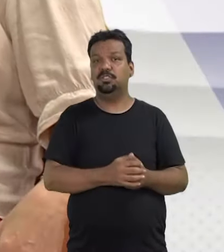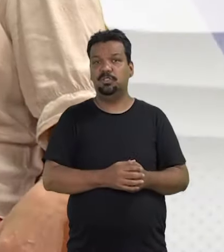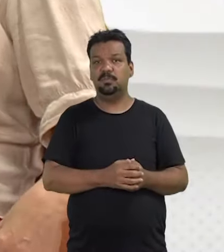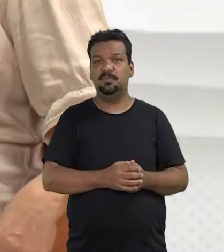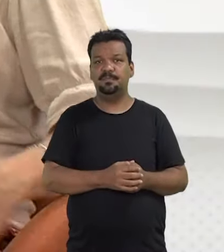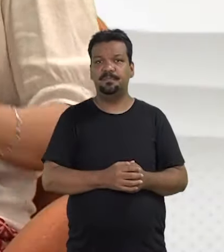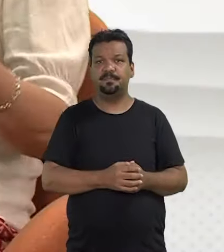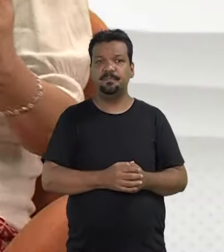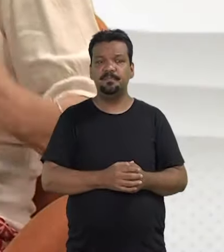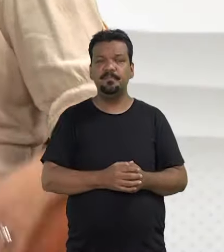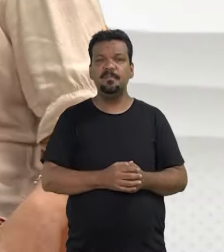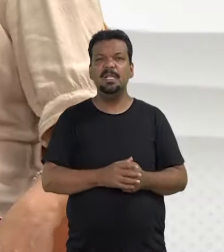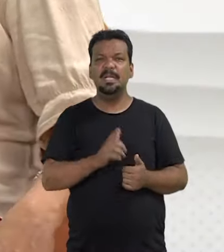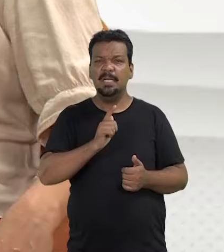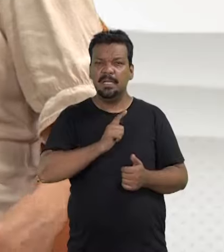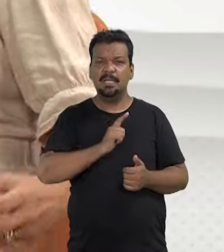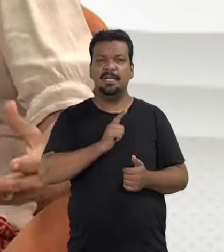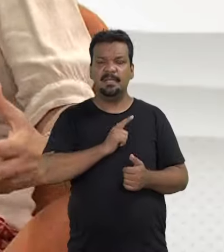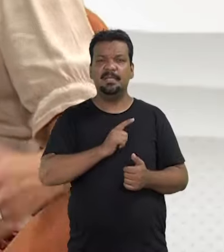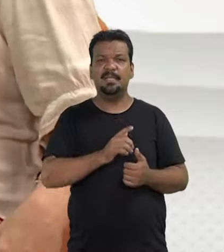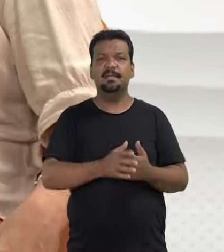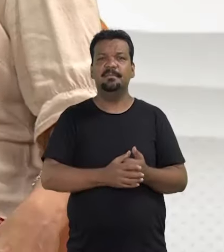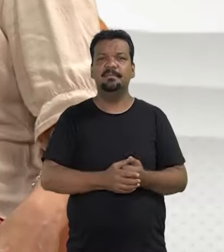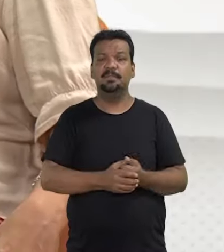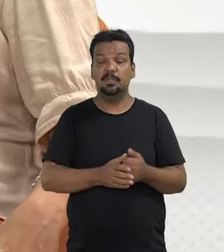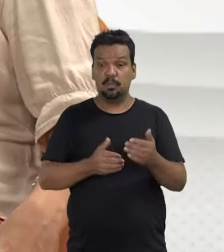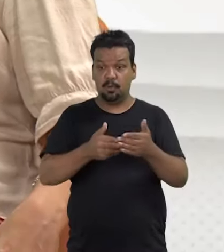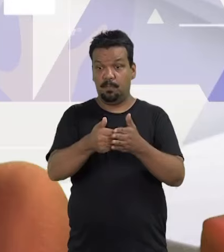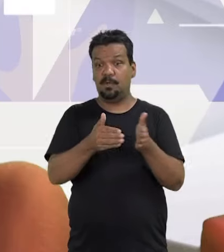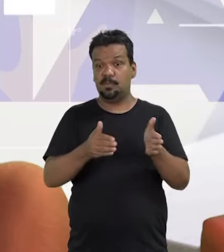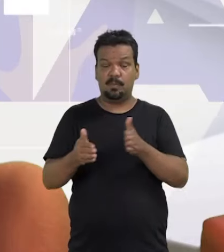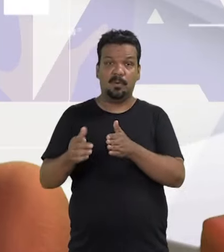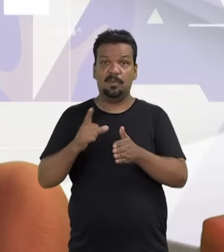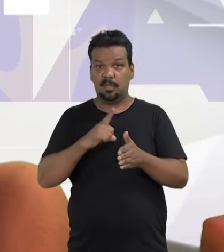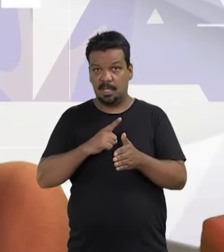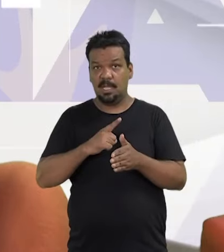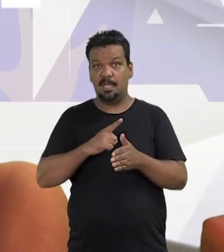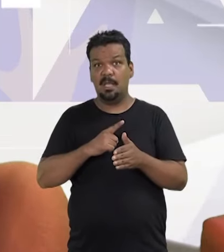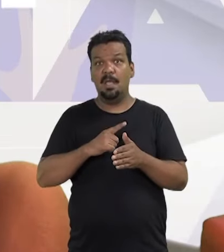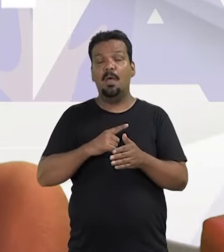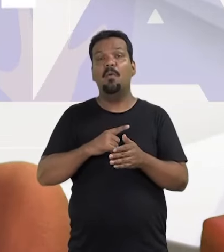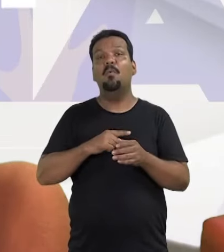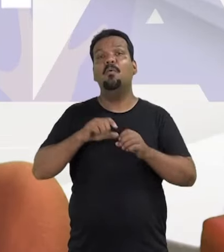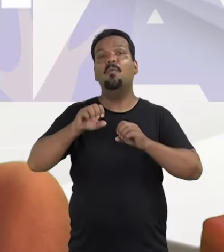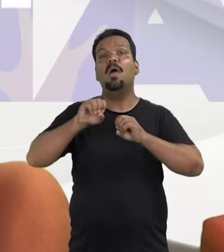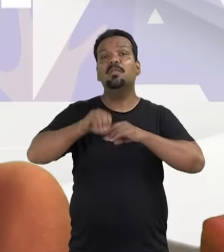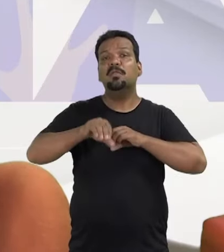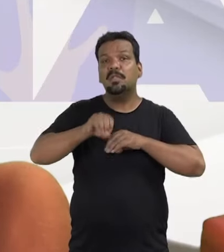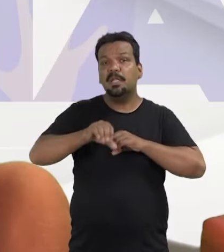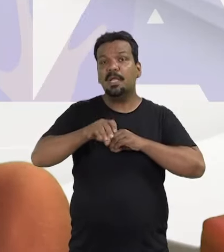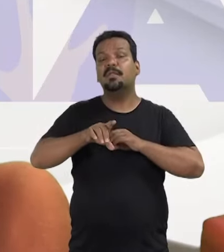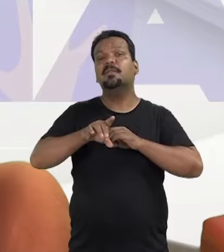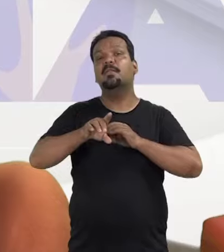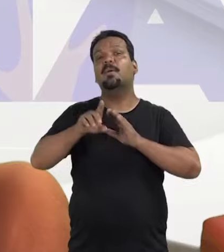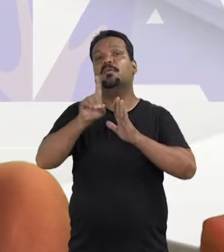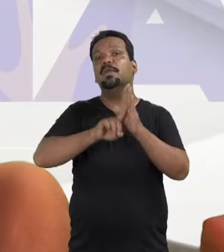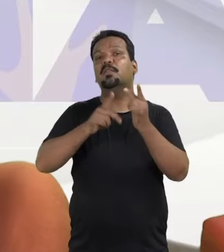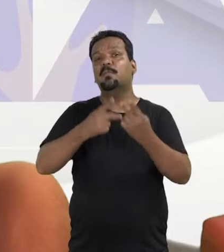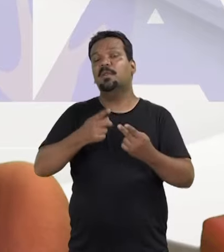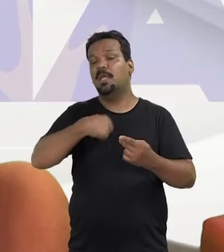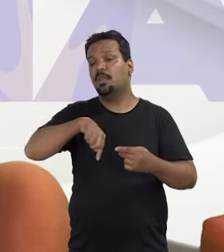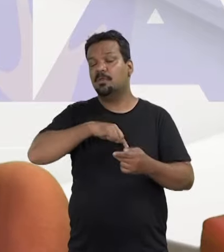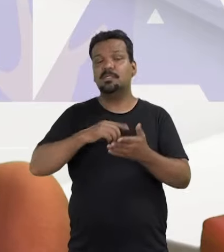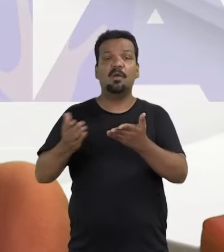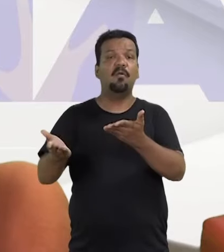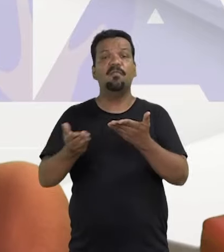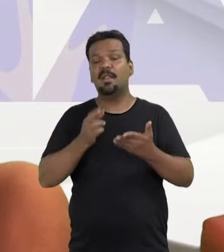que infelizmente acomete aí uma série de homens. No próximo bloco, tem o quadro Educar para os Direitos Humanos. É